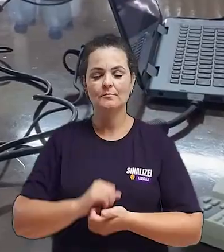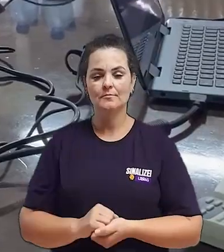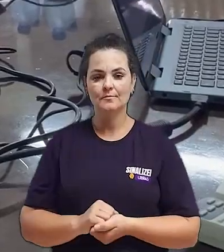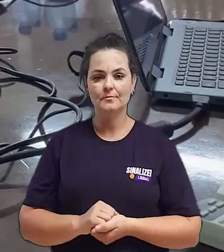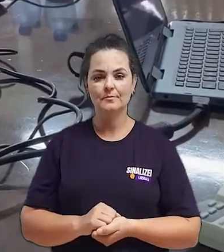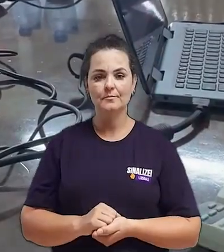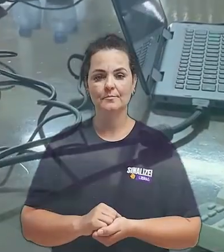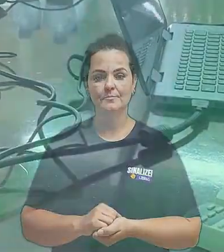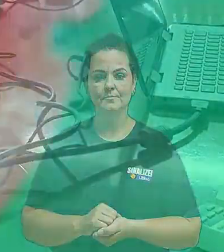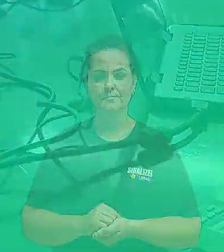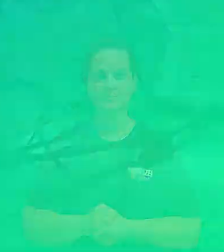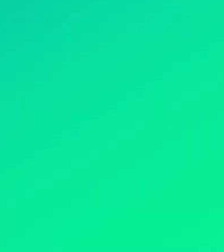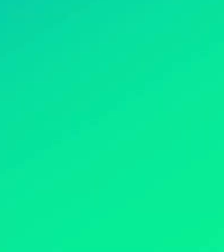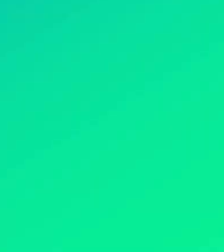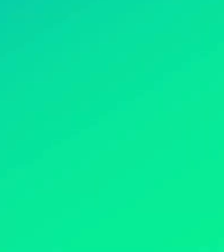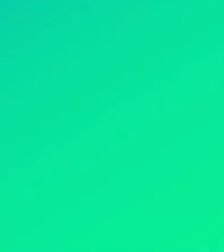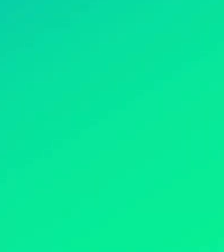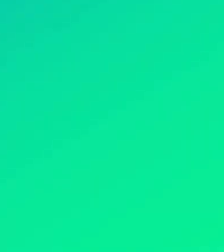das mulheres no município.